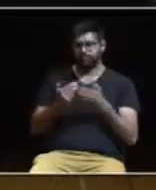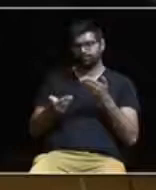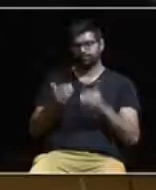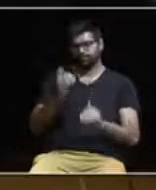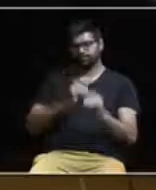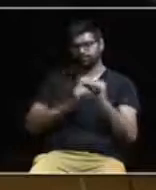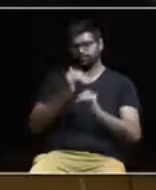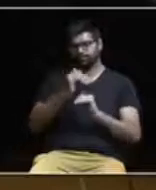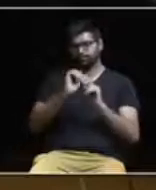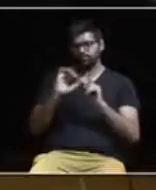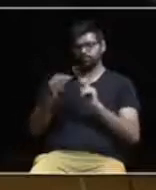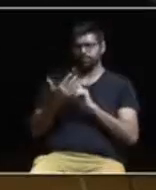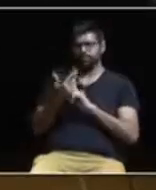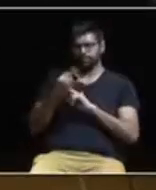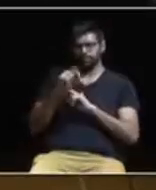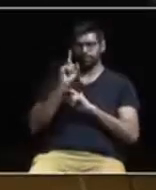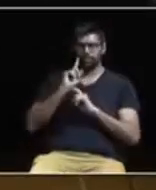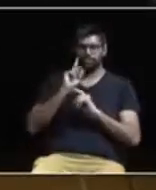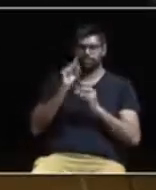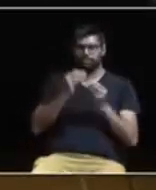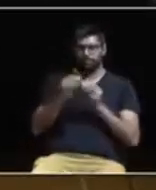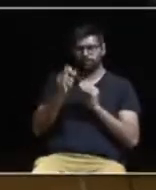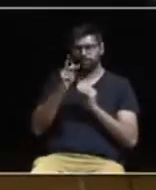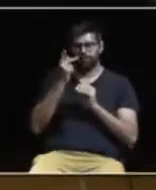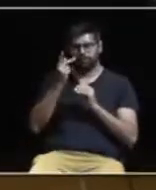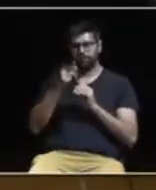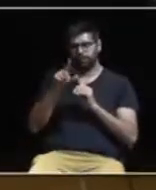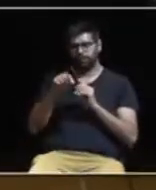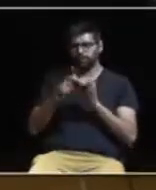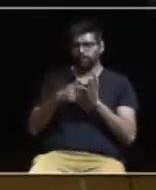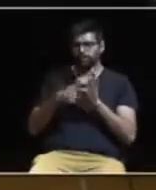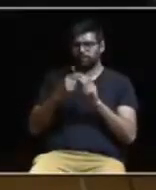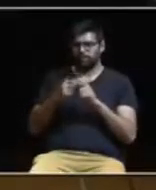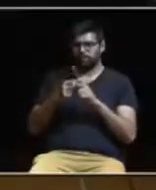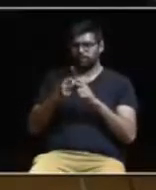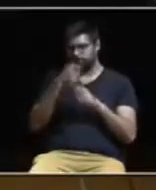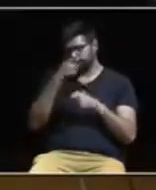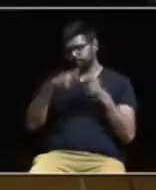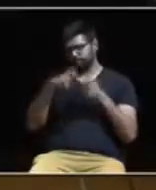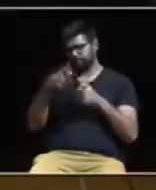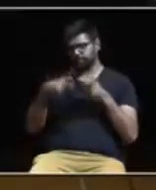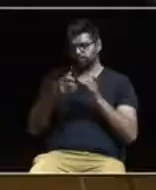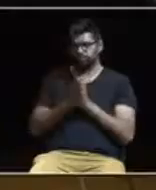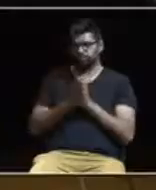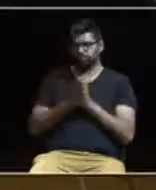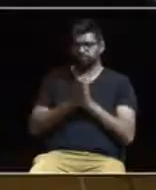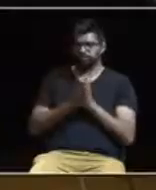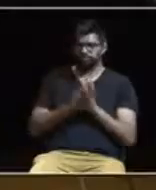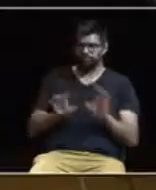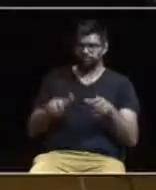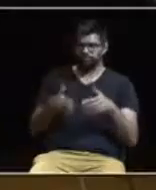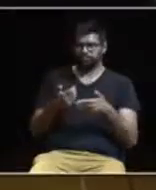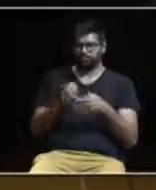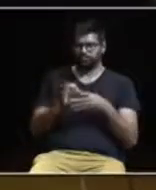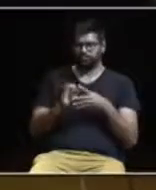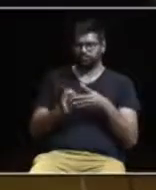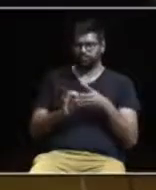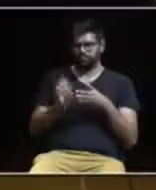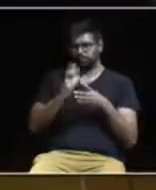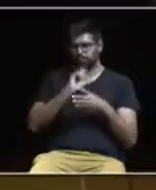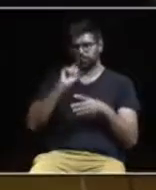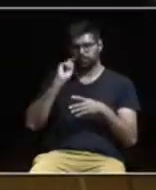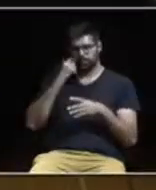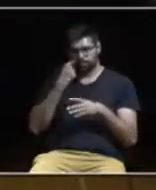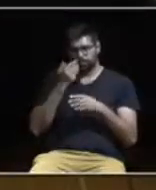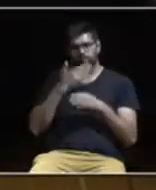equilíbrio ambiental, a qualidade de vida e as necessidades e os interesses das populações. Há um conjunto de fatores que